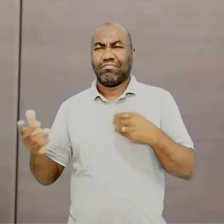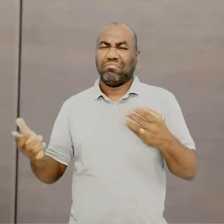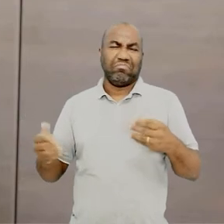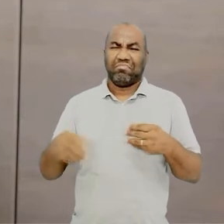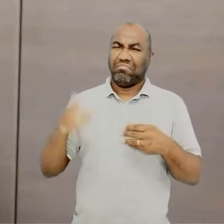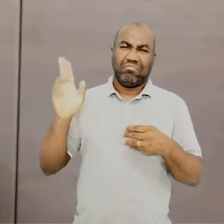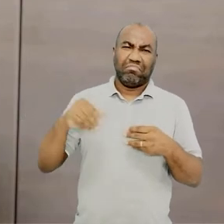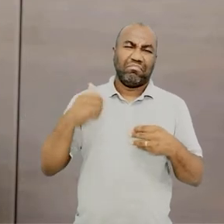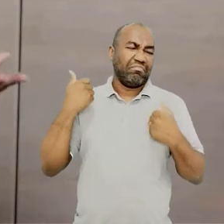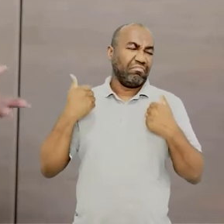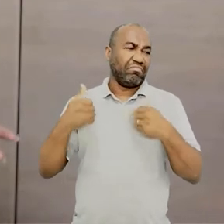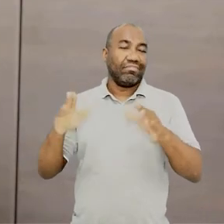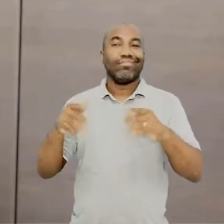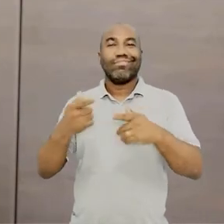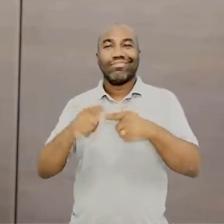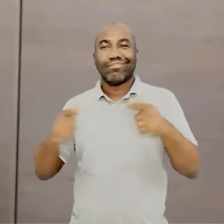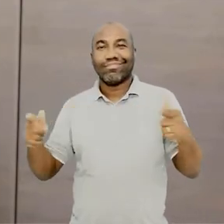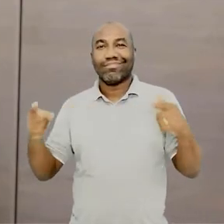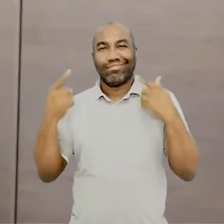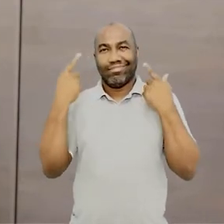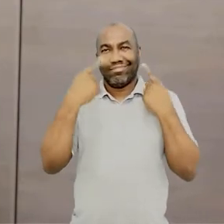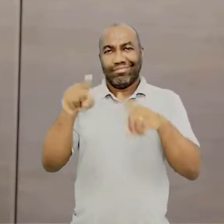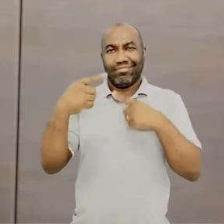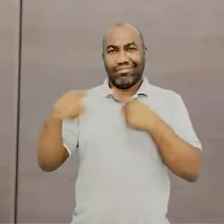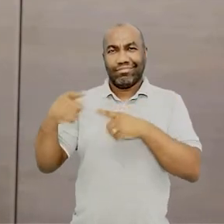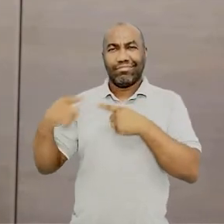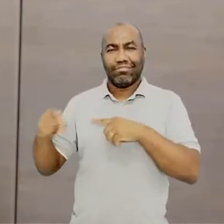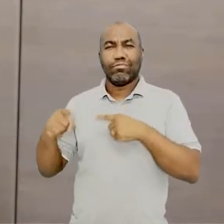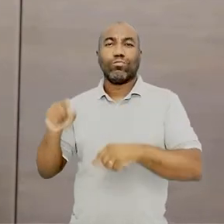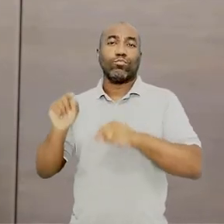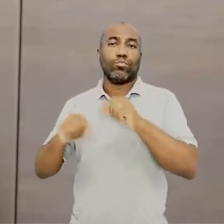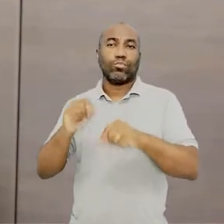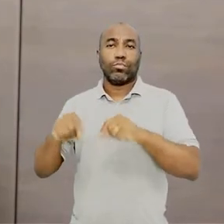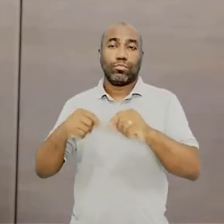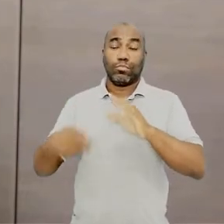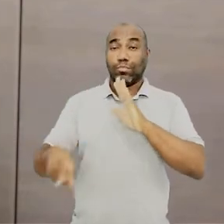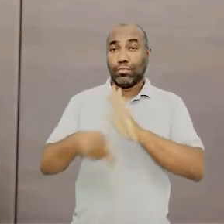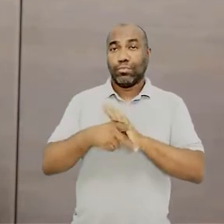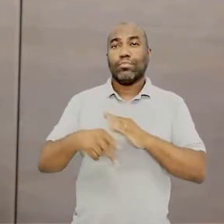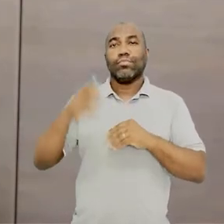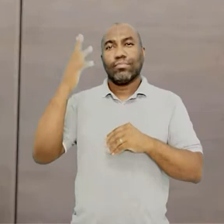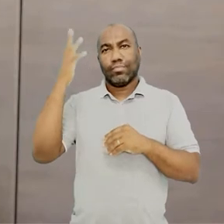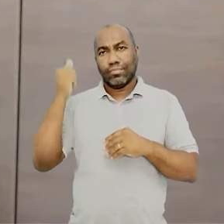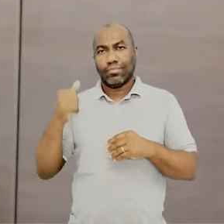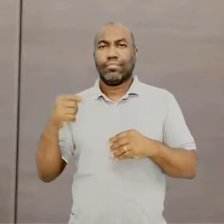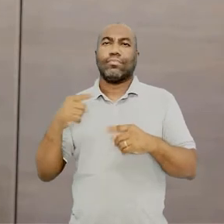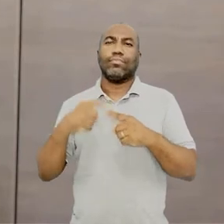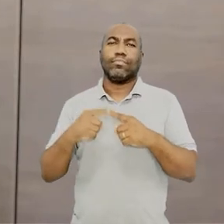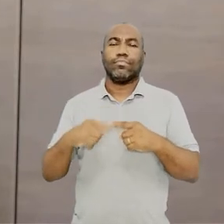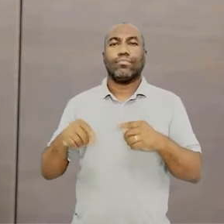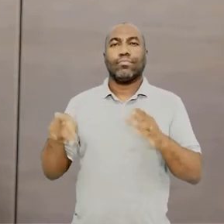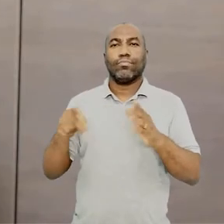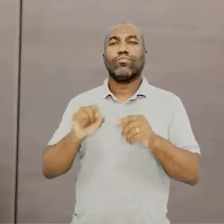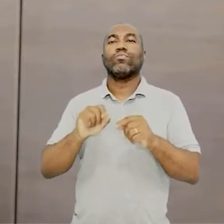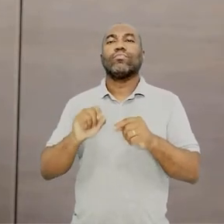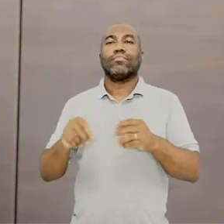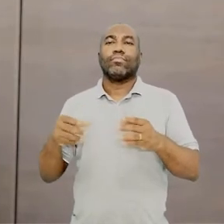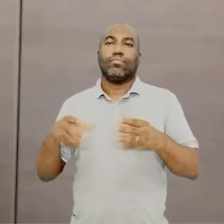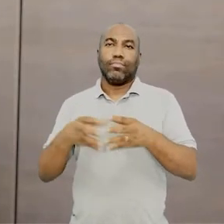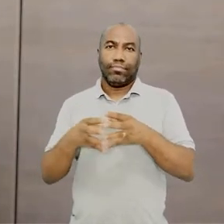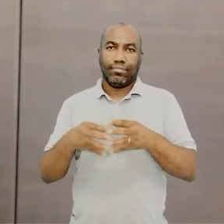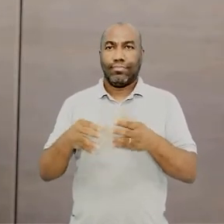brincando, satirizando as regras que servem apenas para os livros.